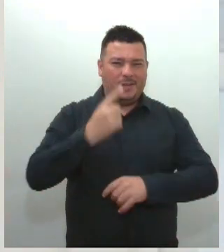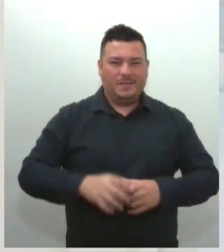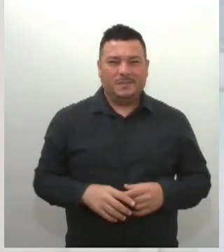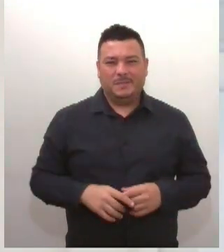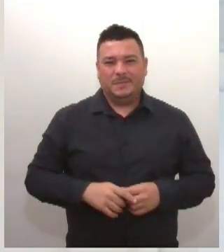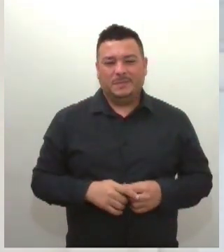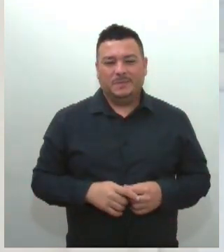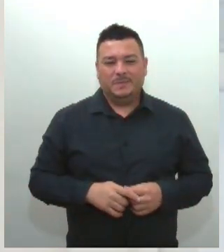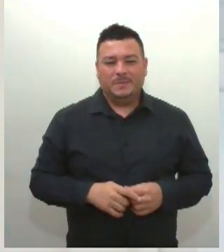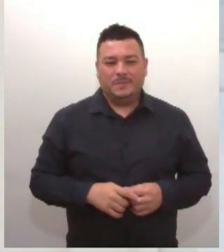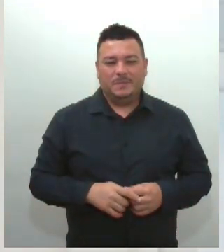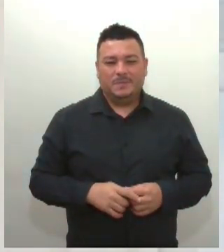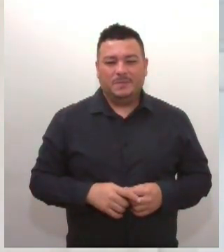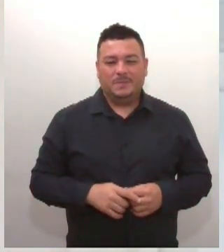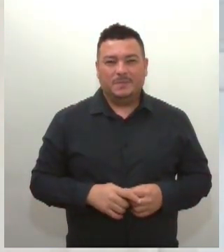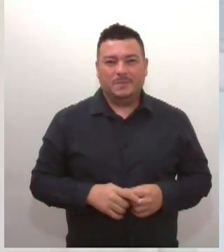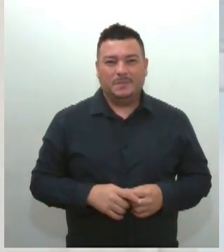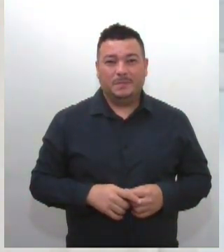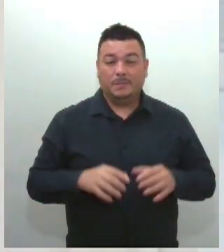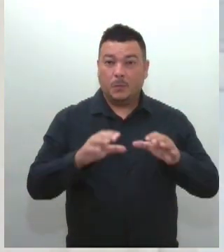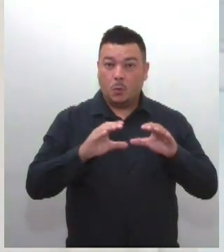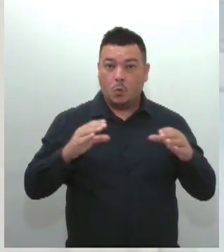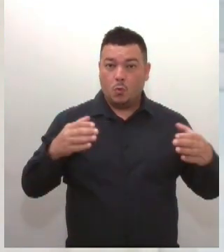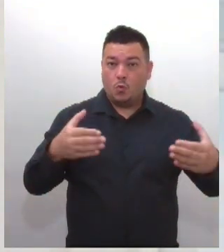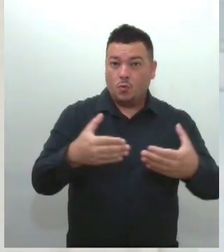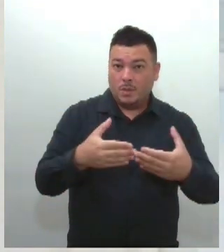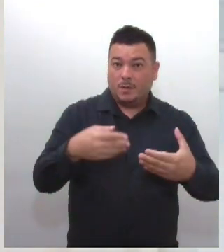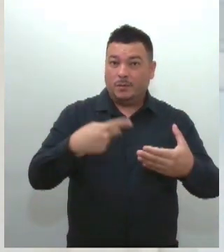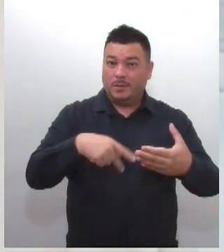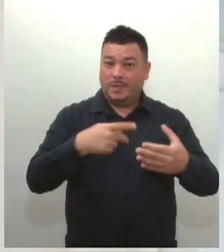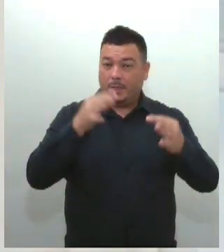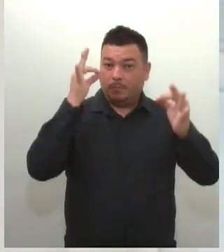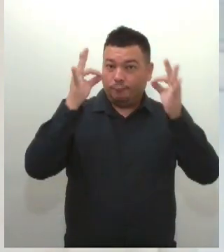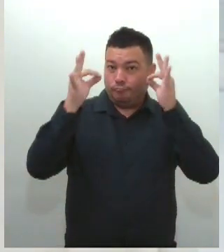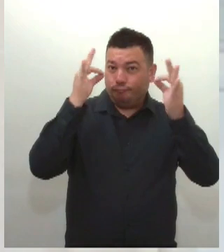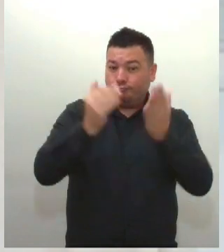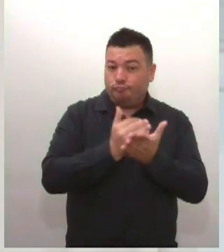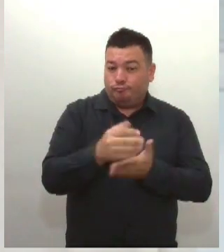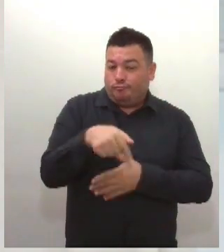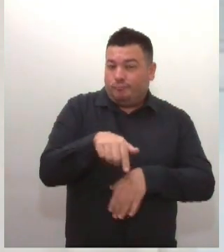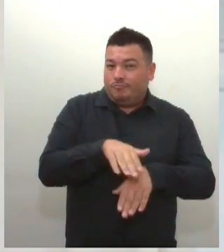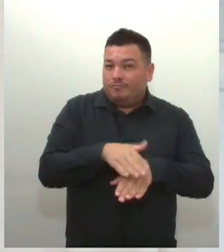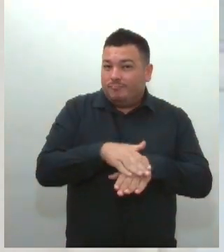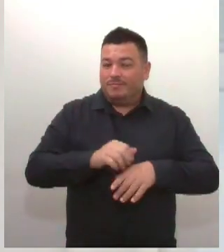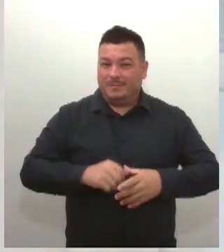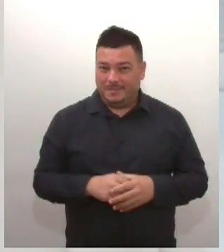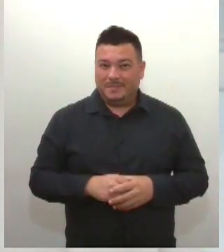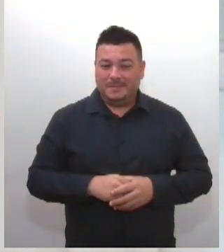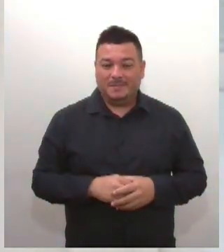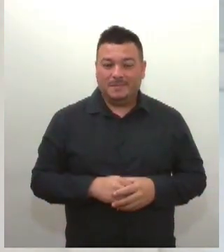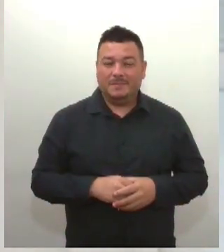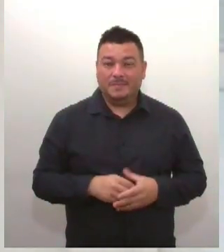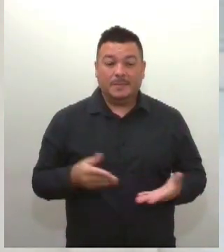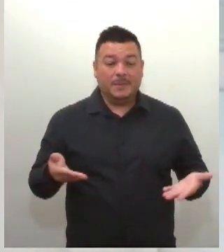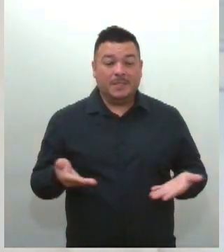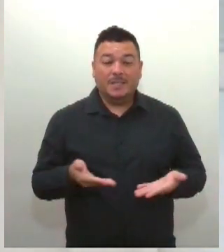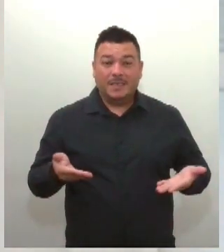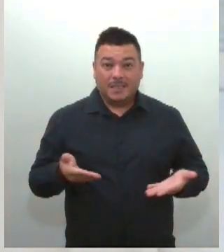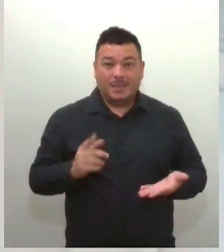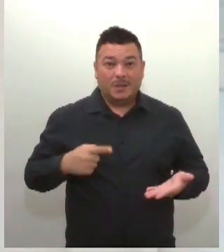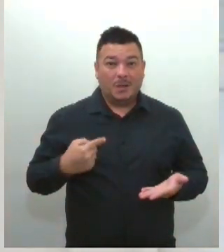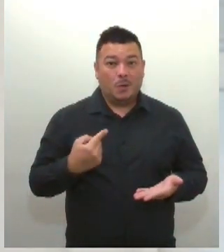O Círculo Psicanalítico de Sergipe começou aqui e agora a gente já está com 35